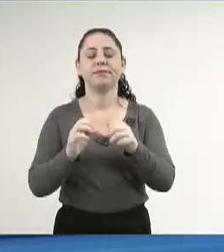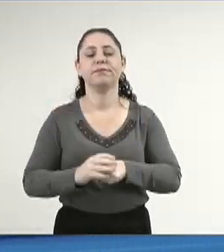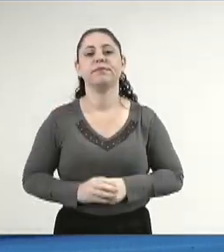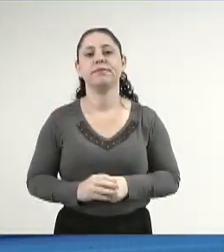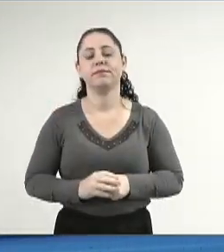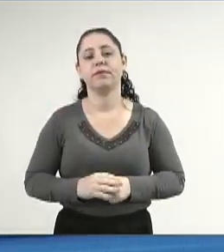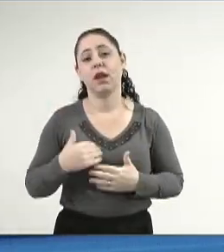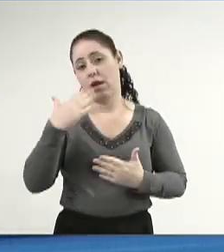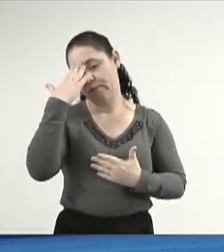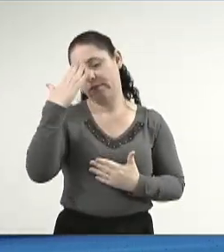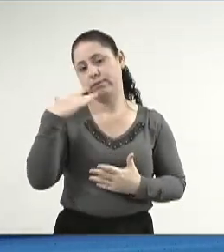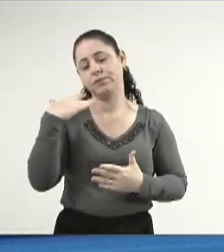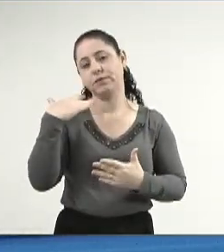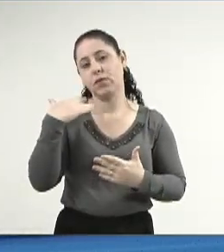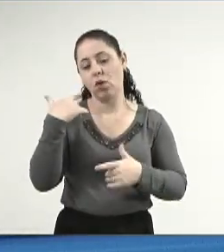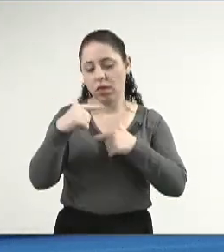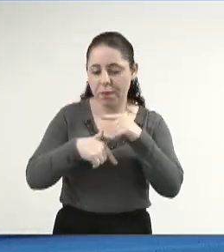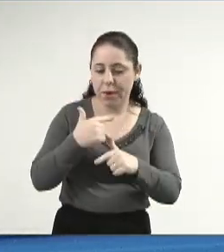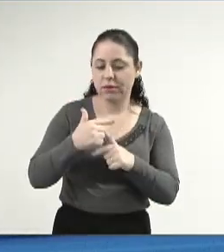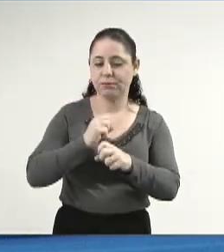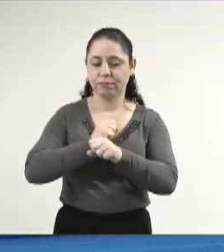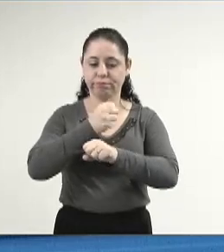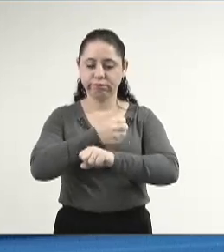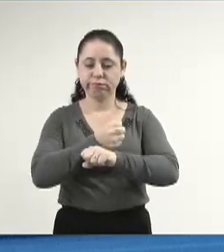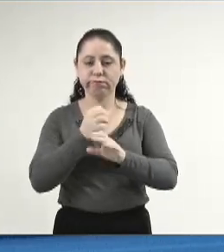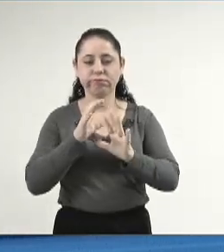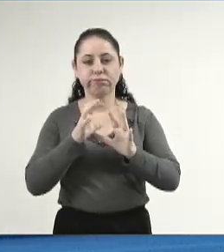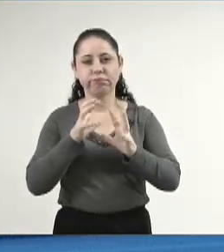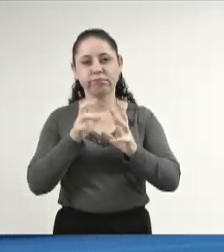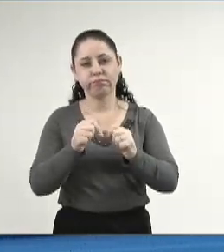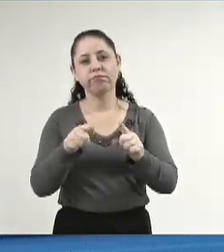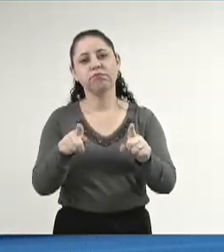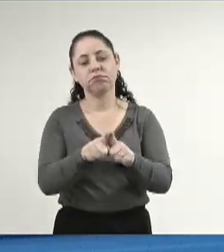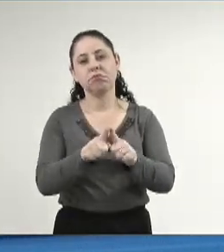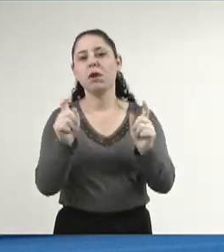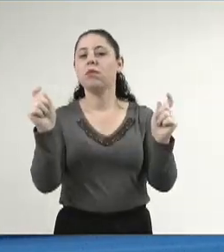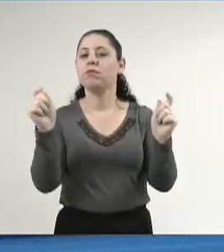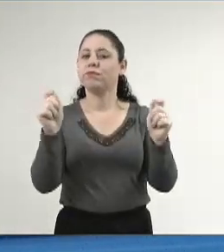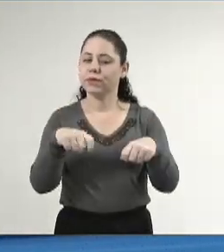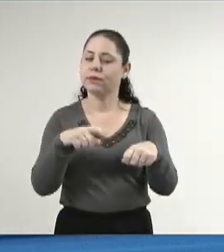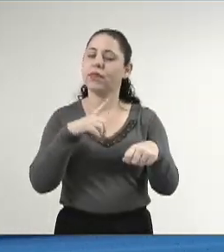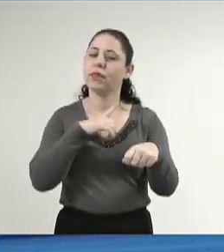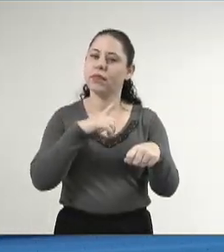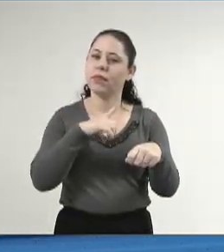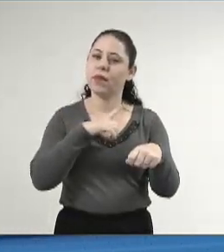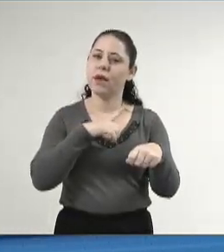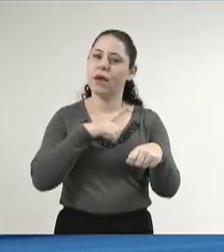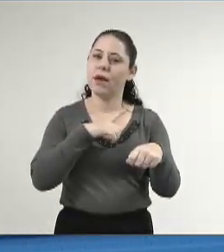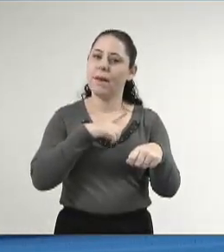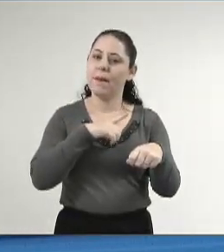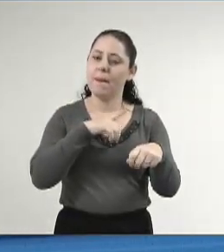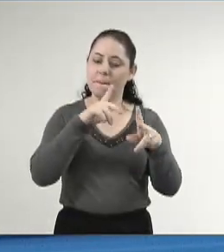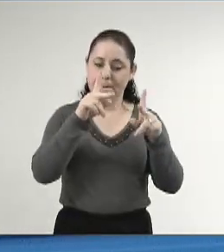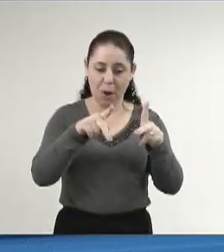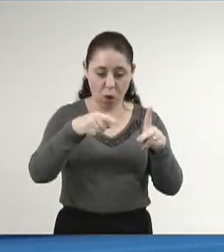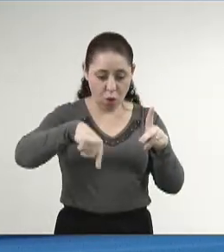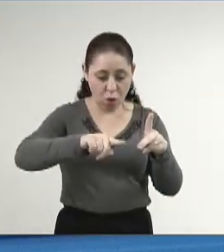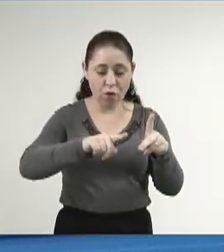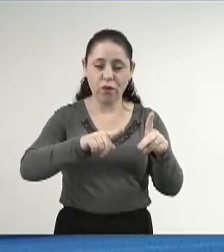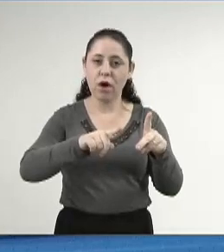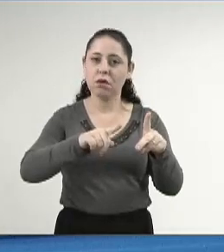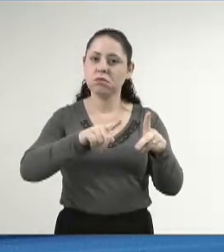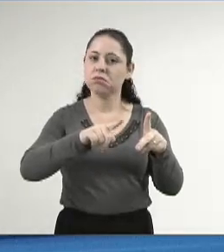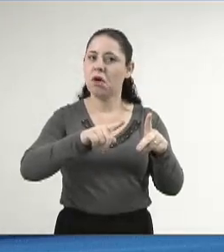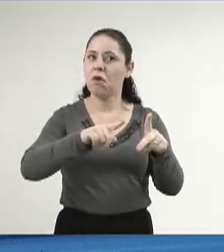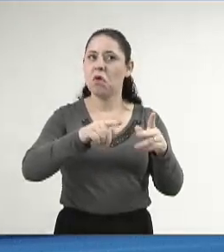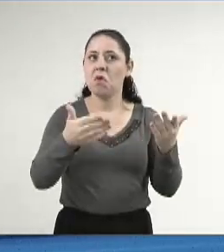a todo esse trabalho, toda essa dedicação de todos e a capacidade de produção do povo brasileiro, que é uma capacidade inata, o